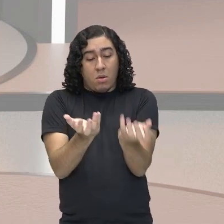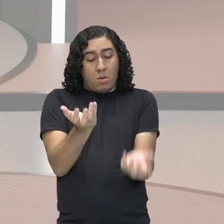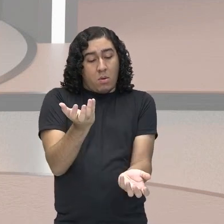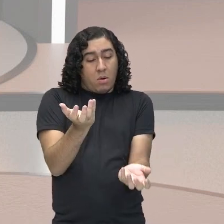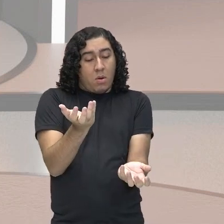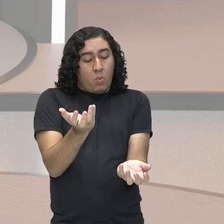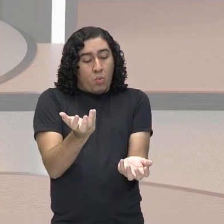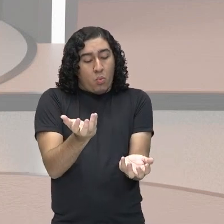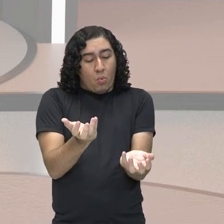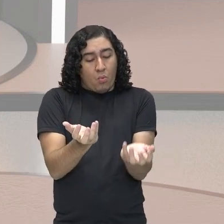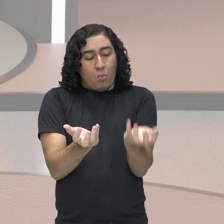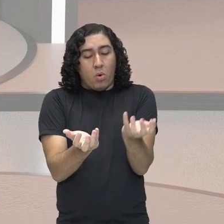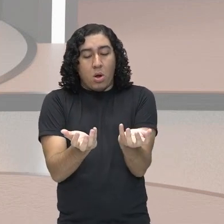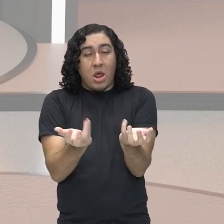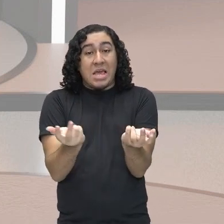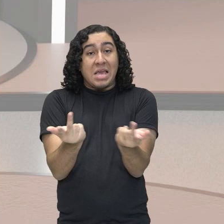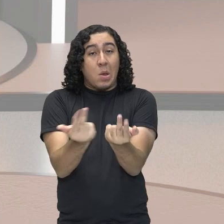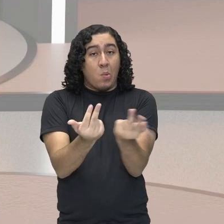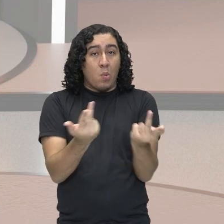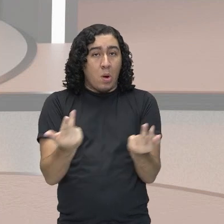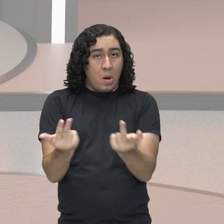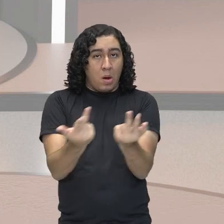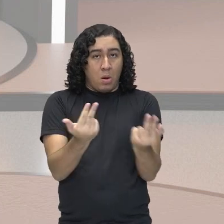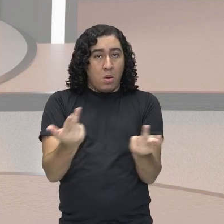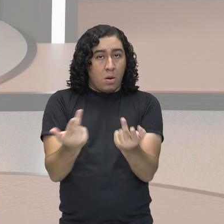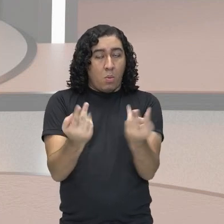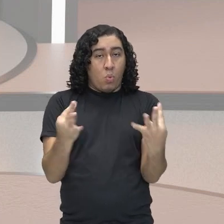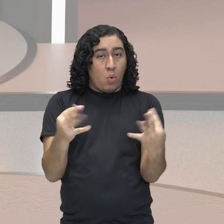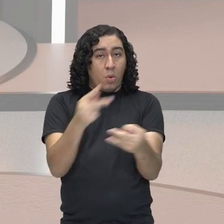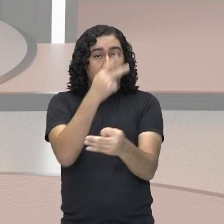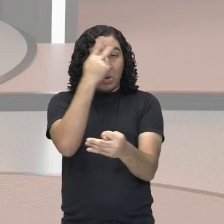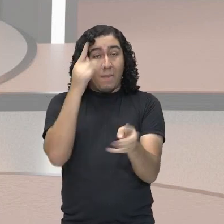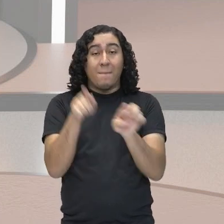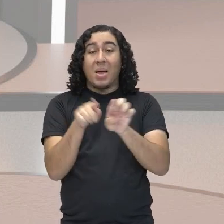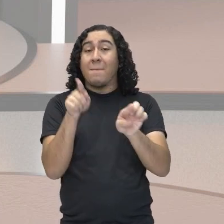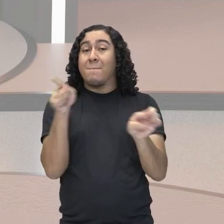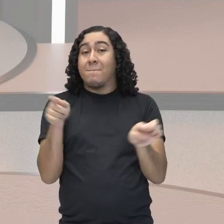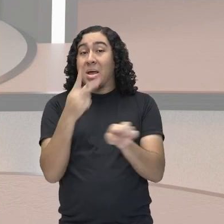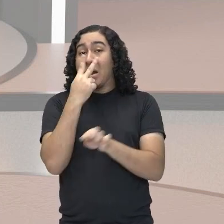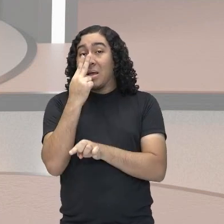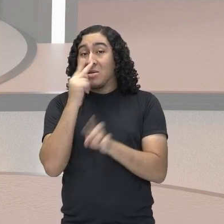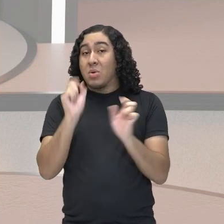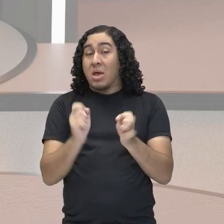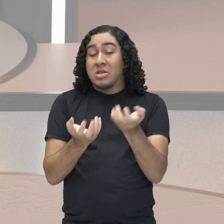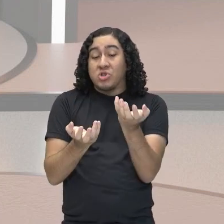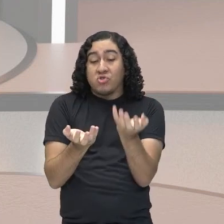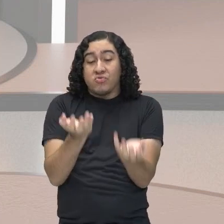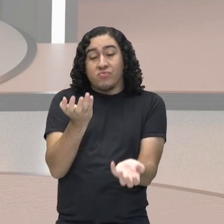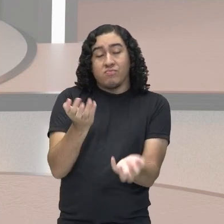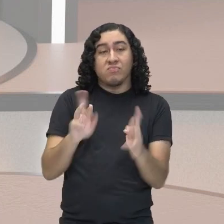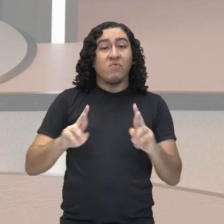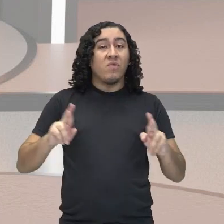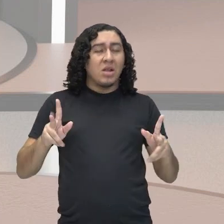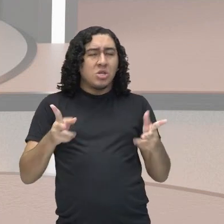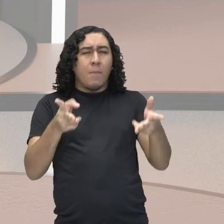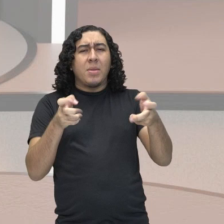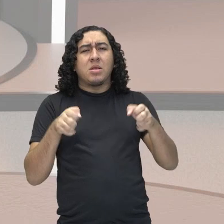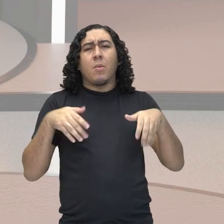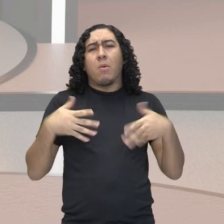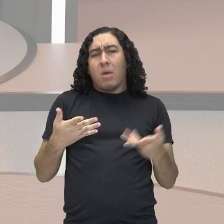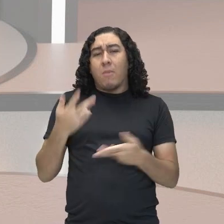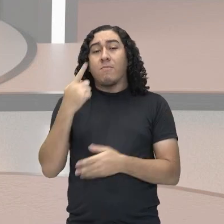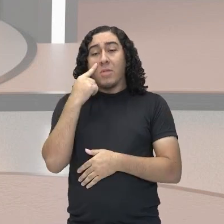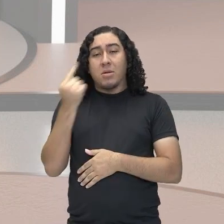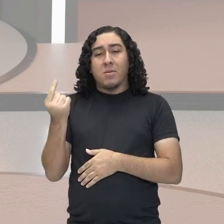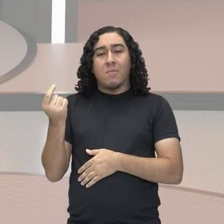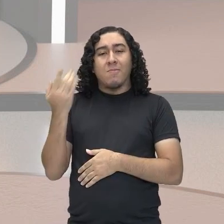igual, todos iguais, mas aqui nós temos uma diferença. E percebam, olha que interessante,